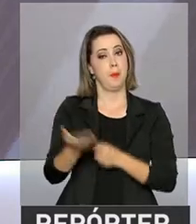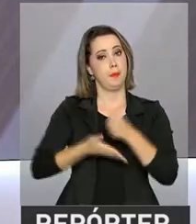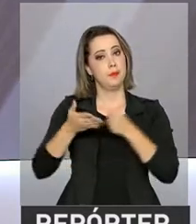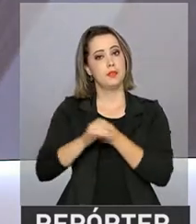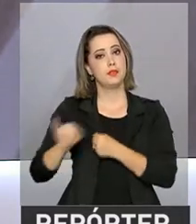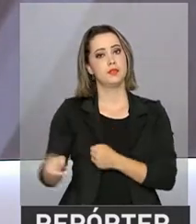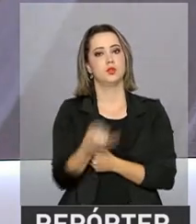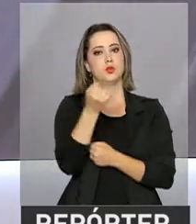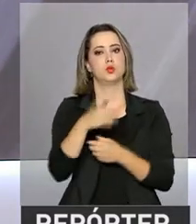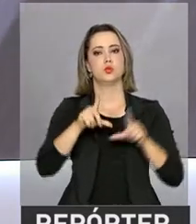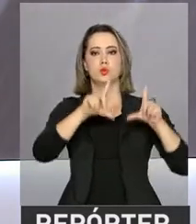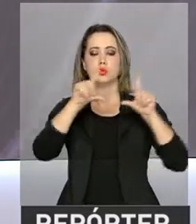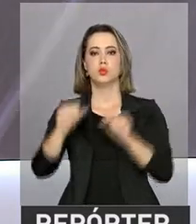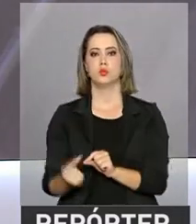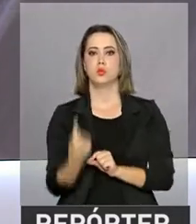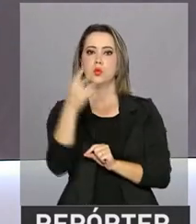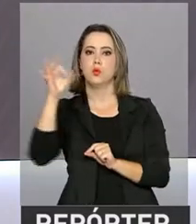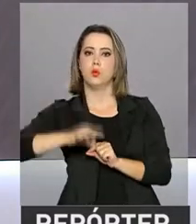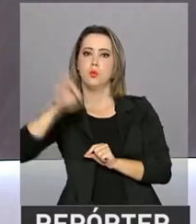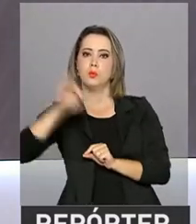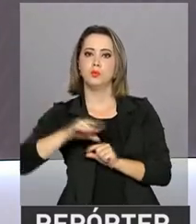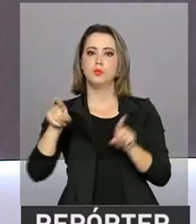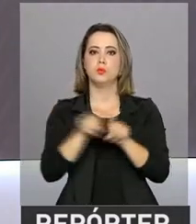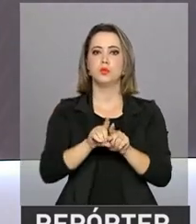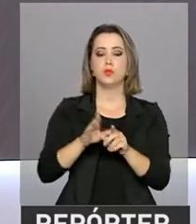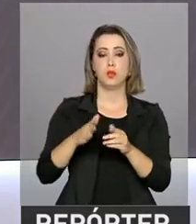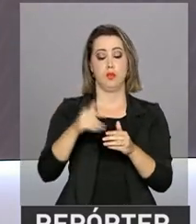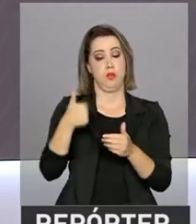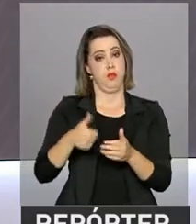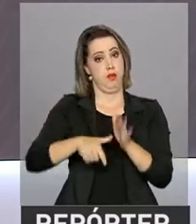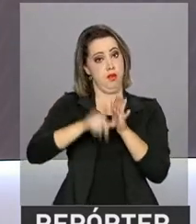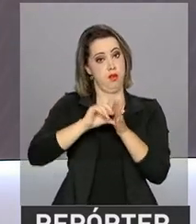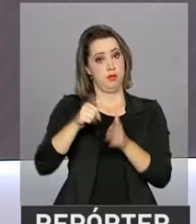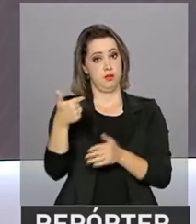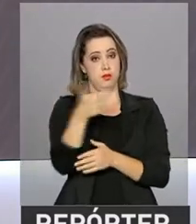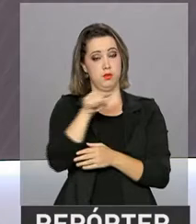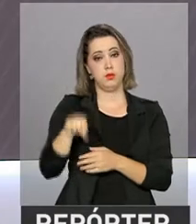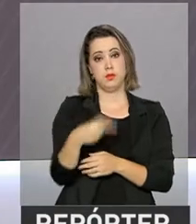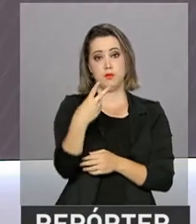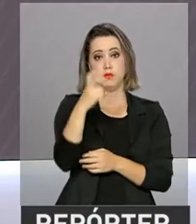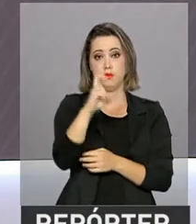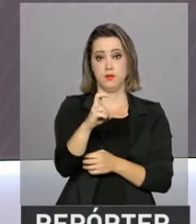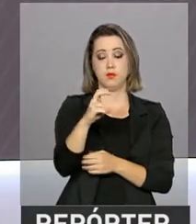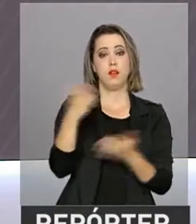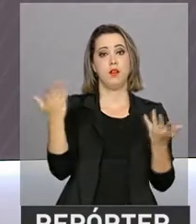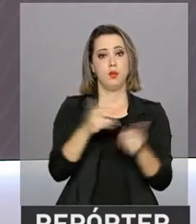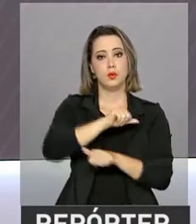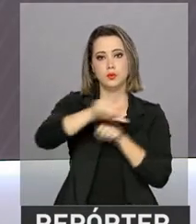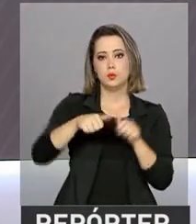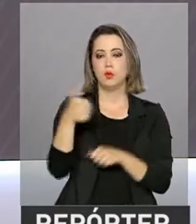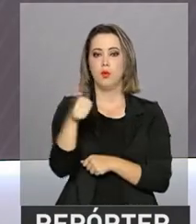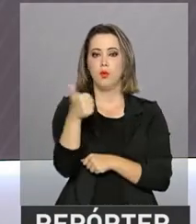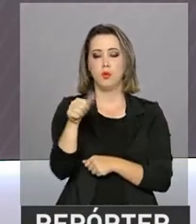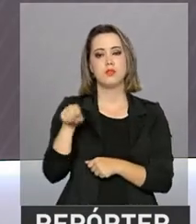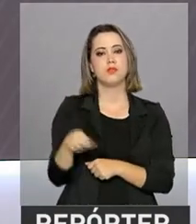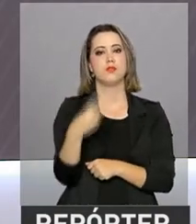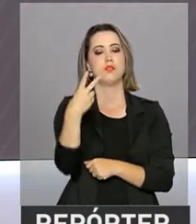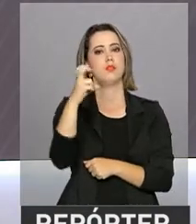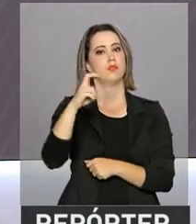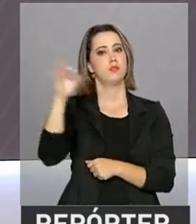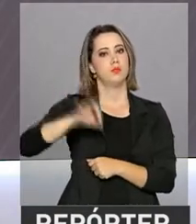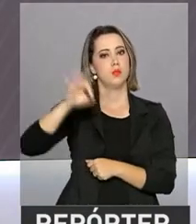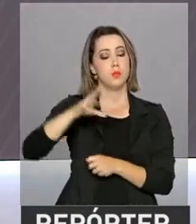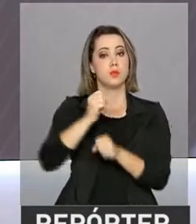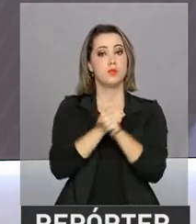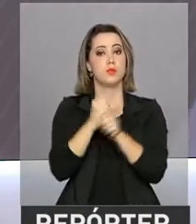da economia, a Selic, caiu um ponto percentual, passou de 12,25% para 11,25% ao